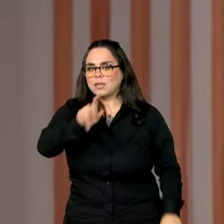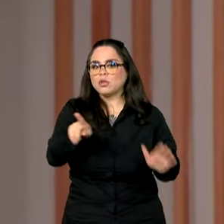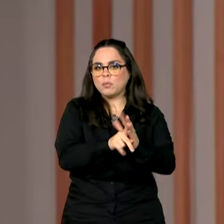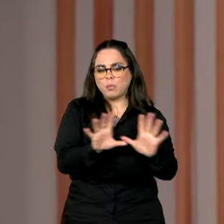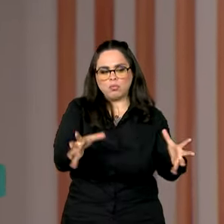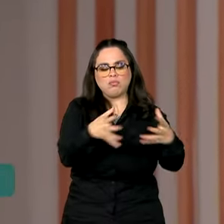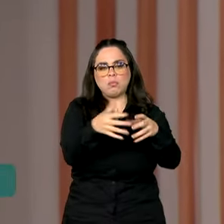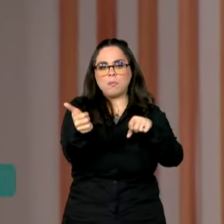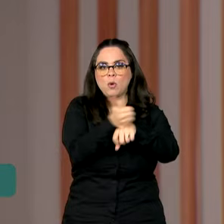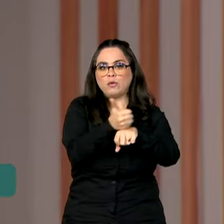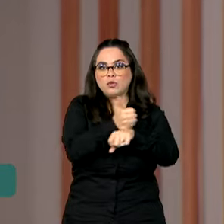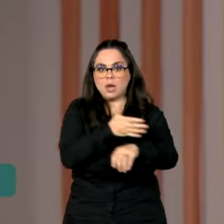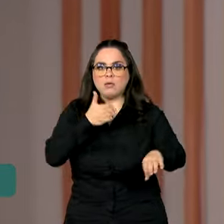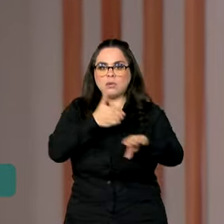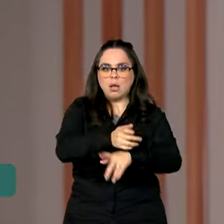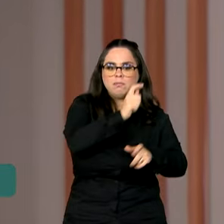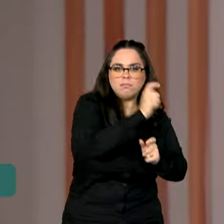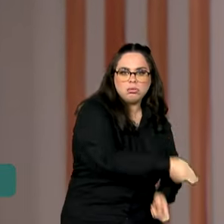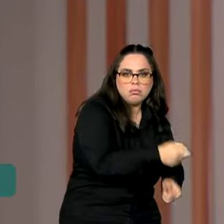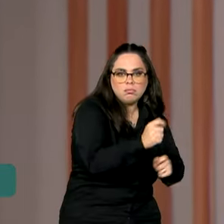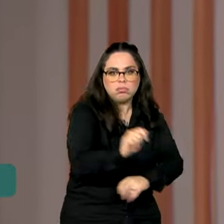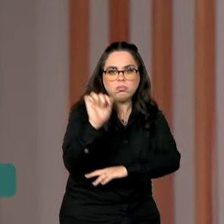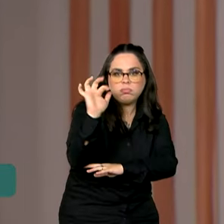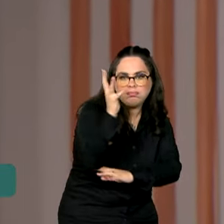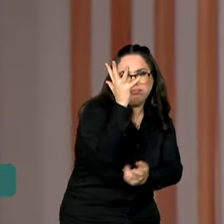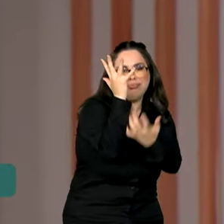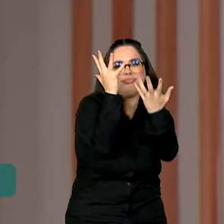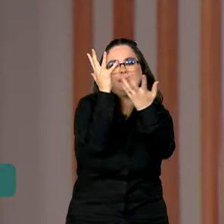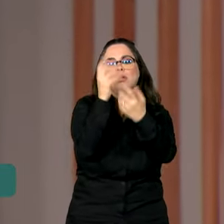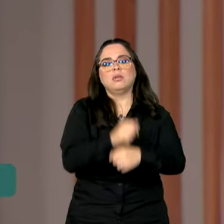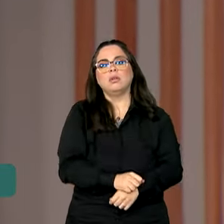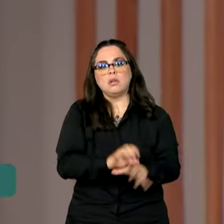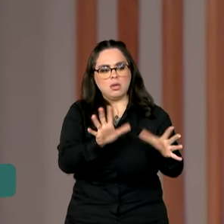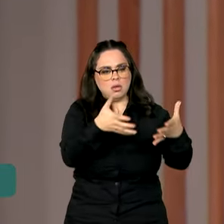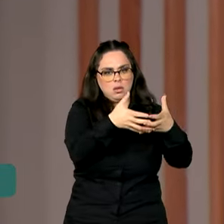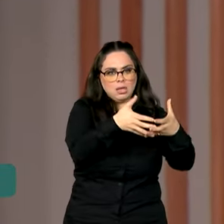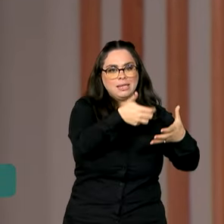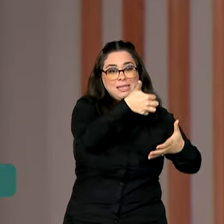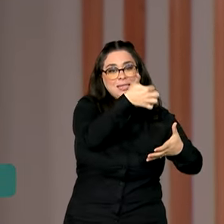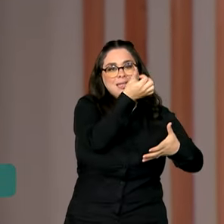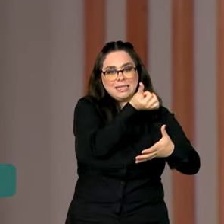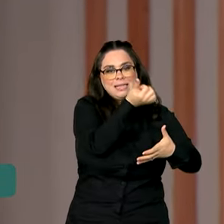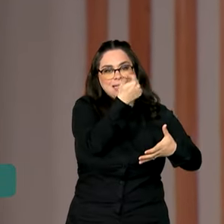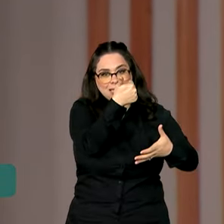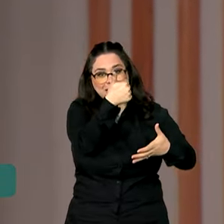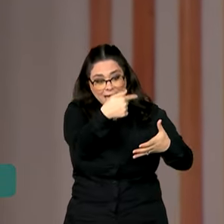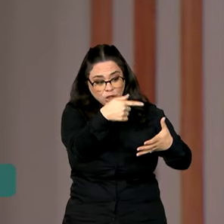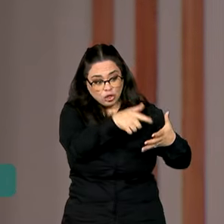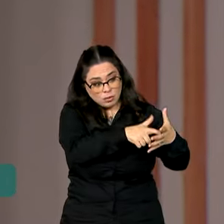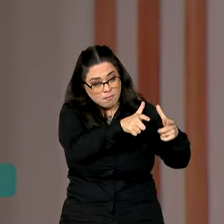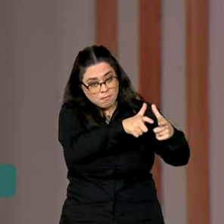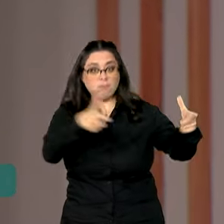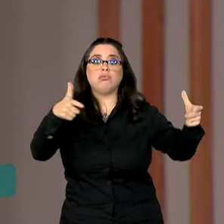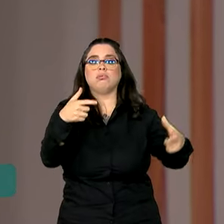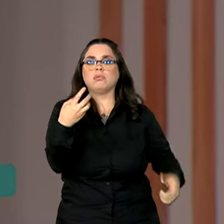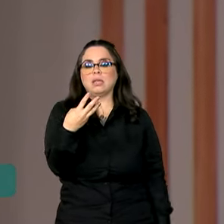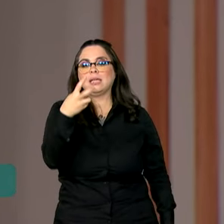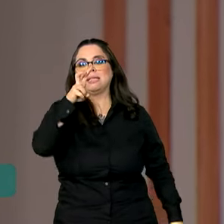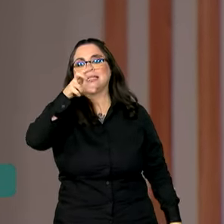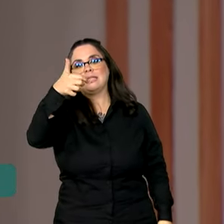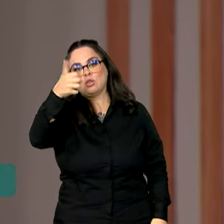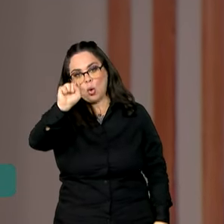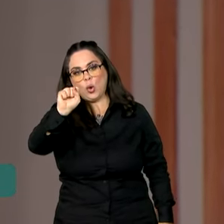profissionais no combate aos incêndios florestais. O efetivo passou de 1.617 para 3